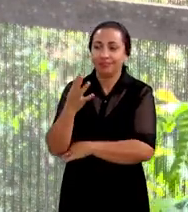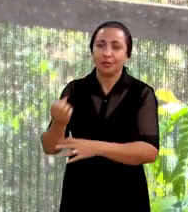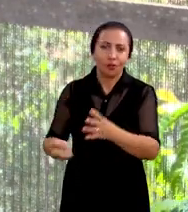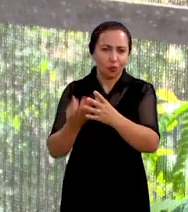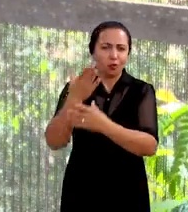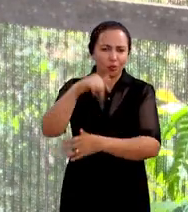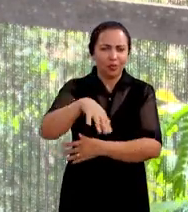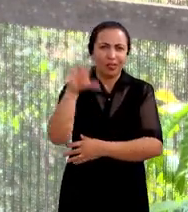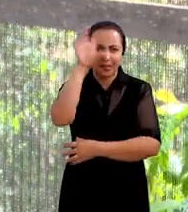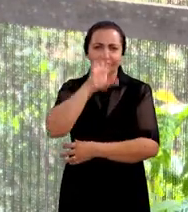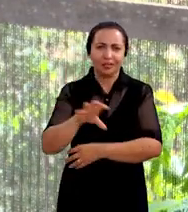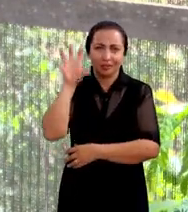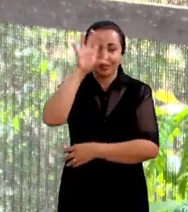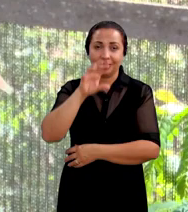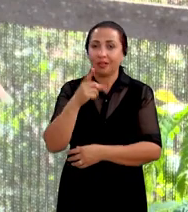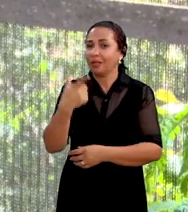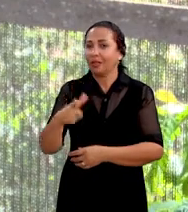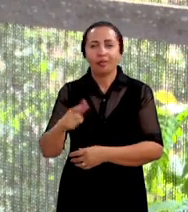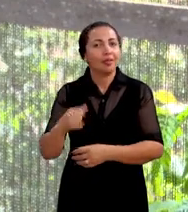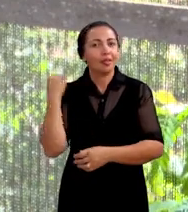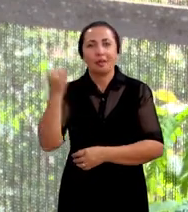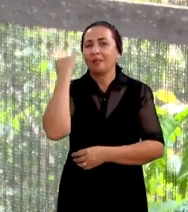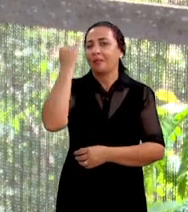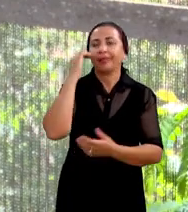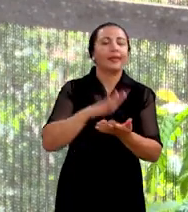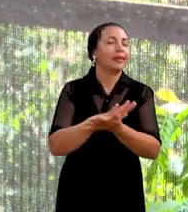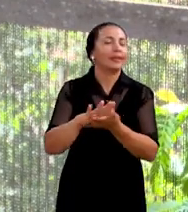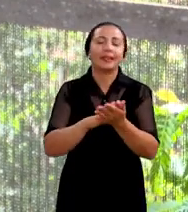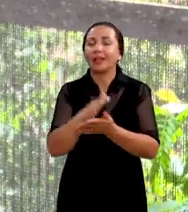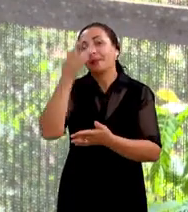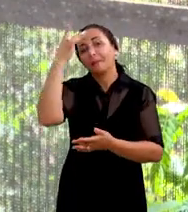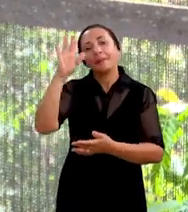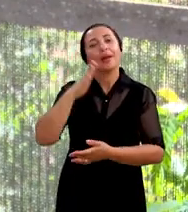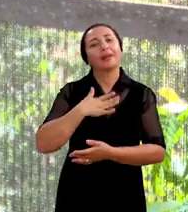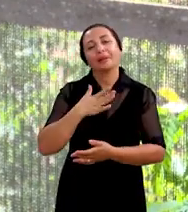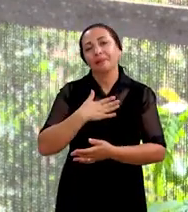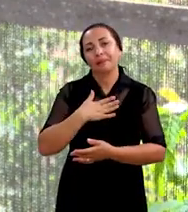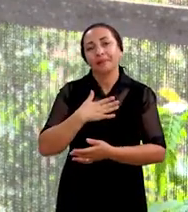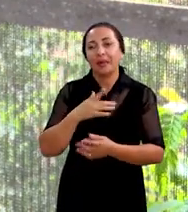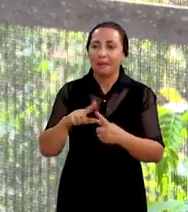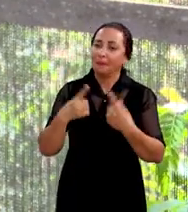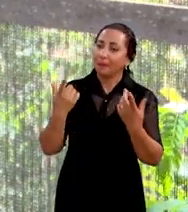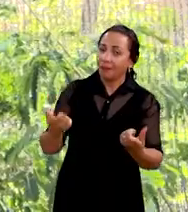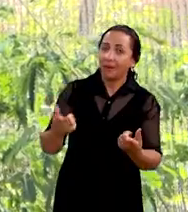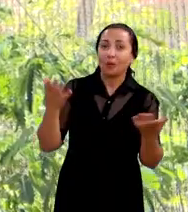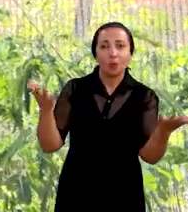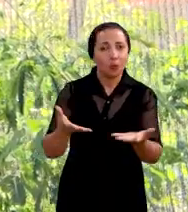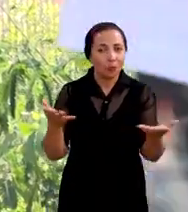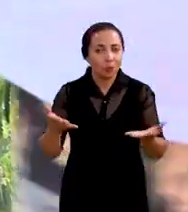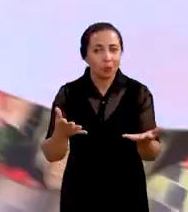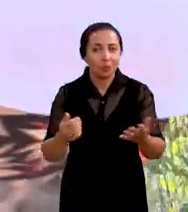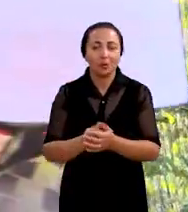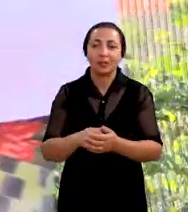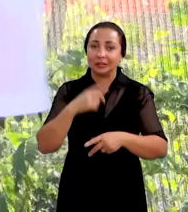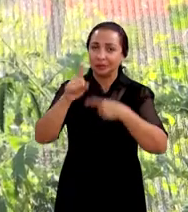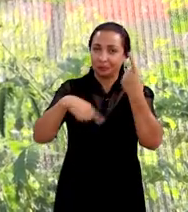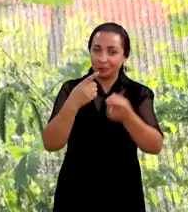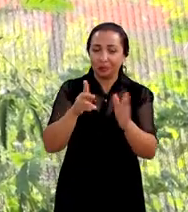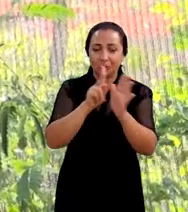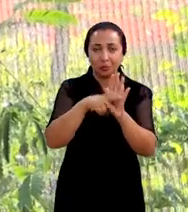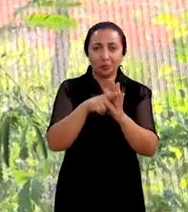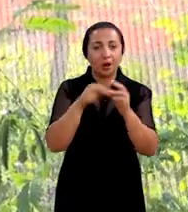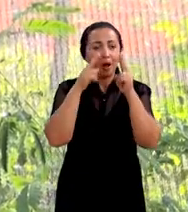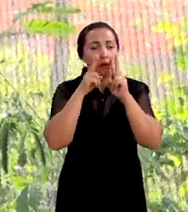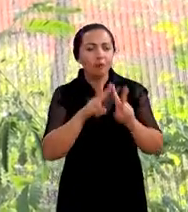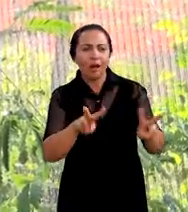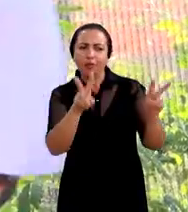planta nativa da região, que não teria importância alguma para mim, eu pensava dessa maneira. Só que hoje, através desse